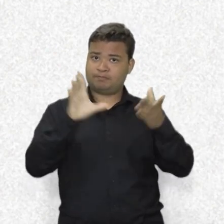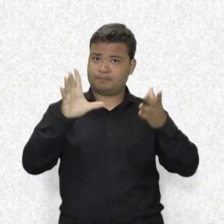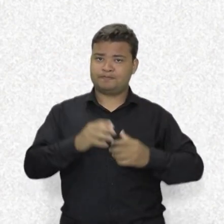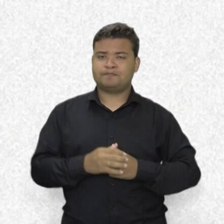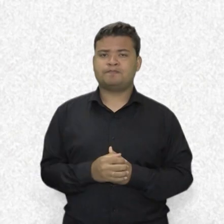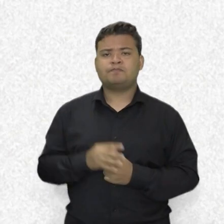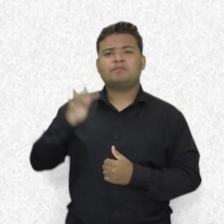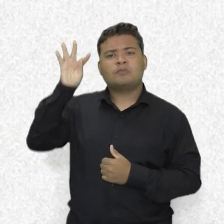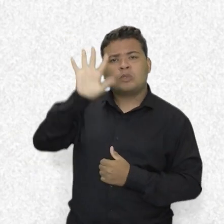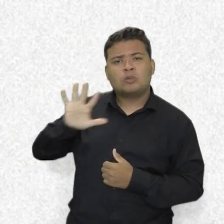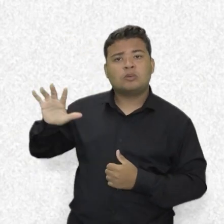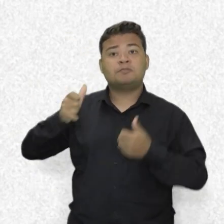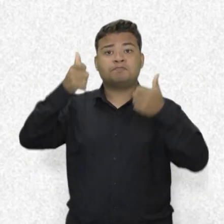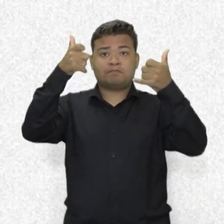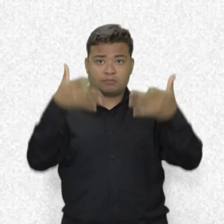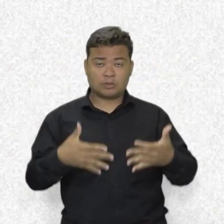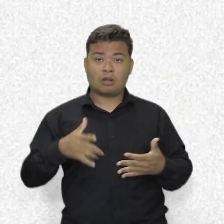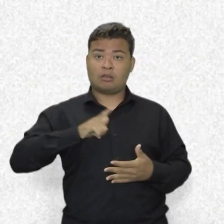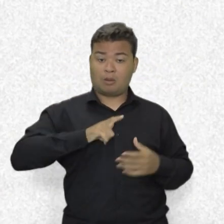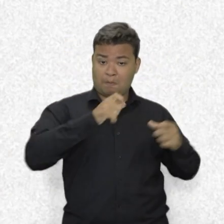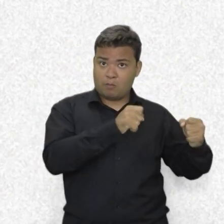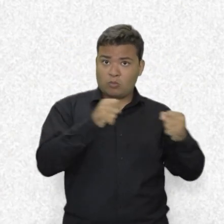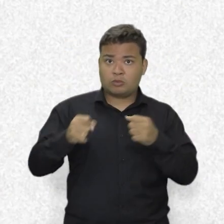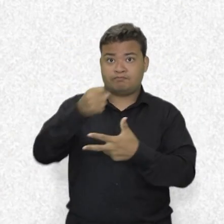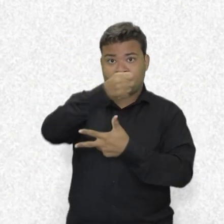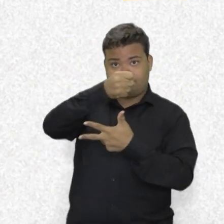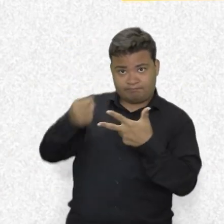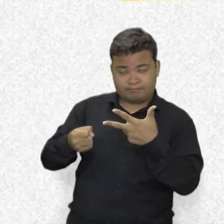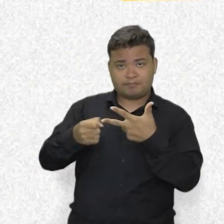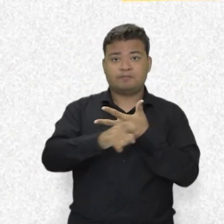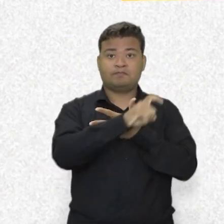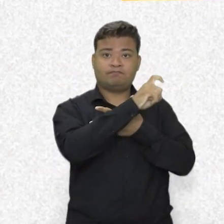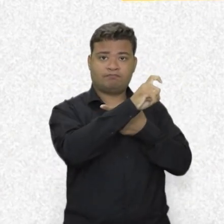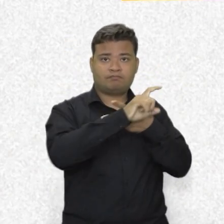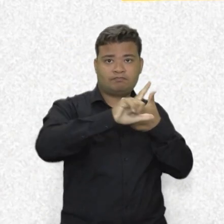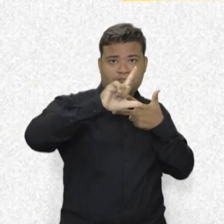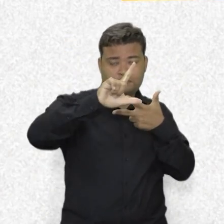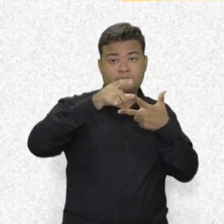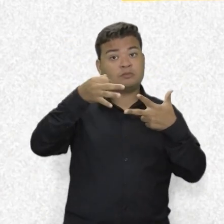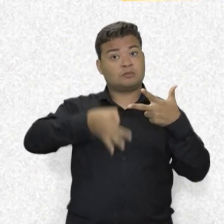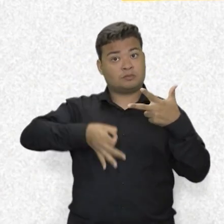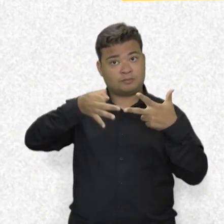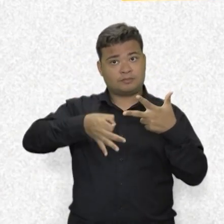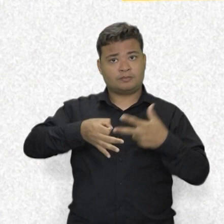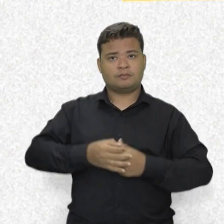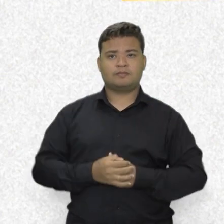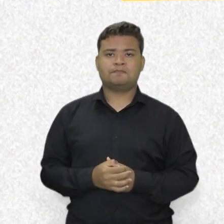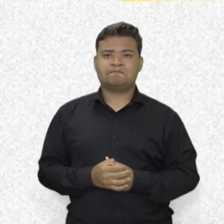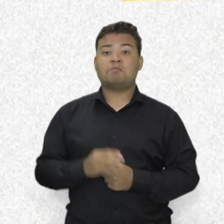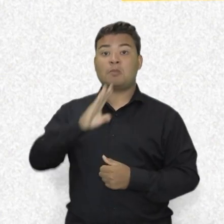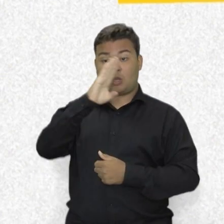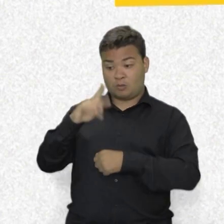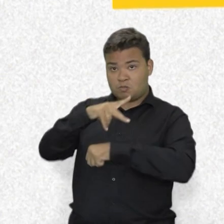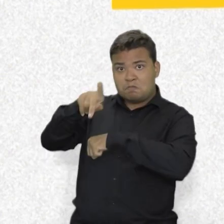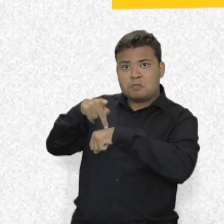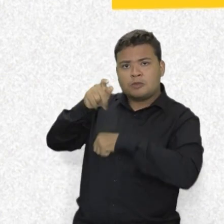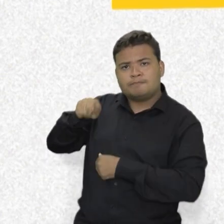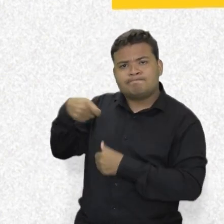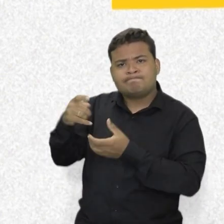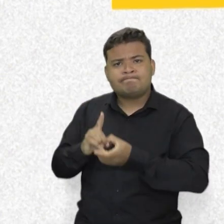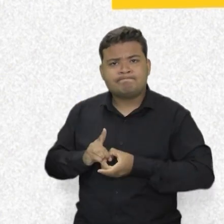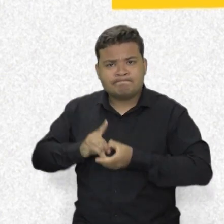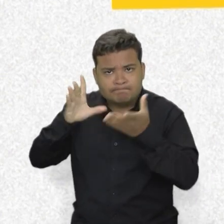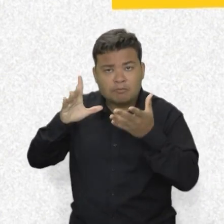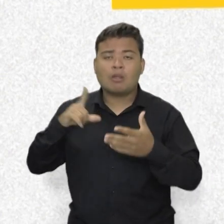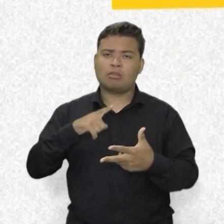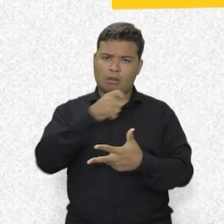A teoria estabelece três categorias de poderes, executivo, legislativo e judiciário. O Brasil, como um